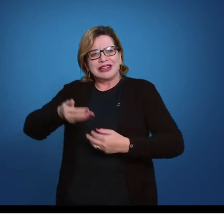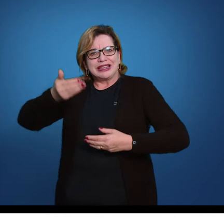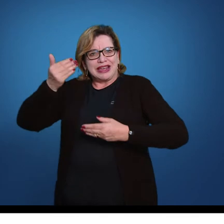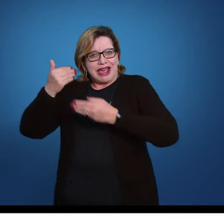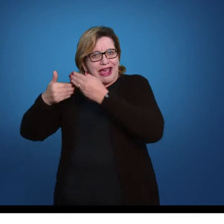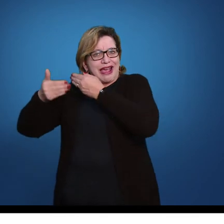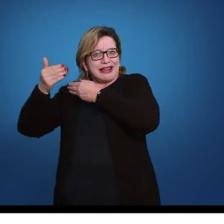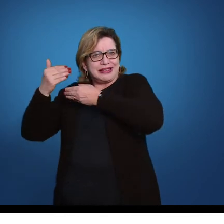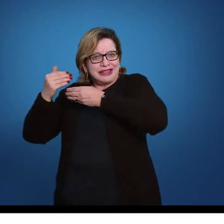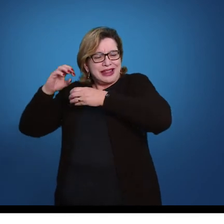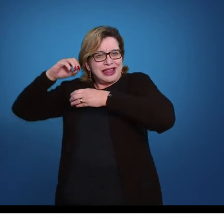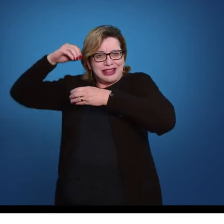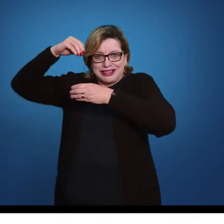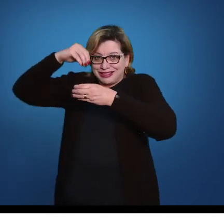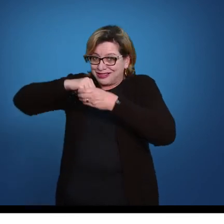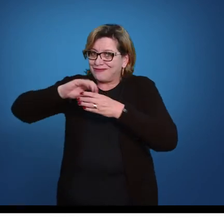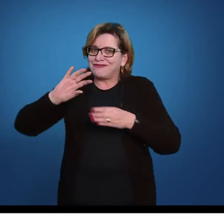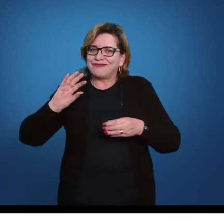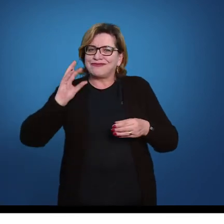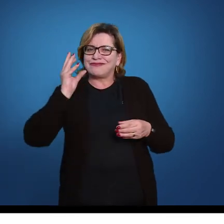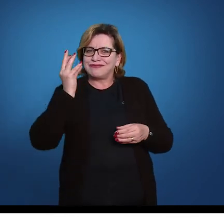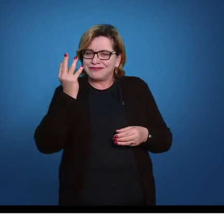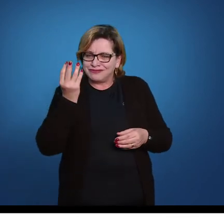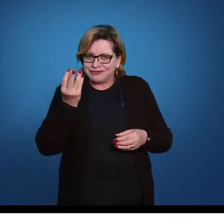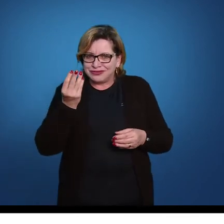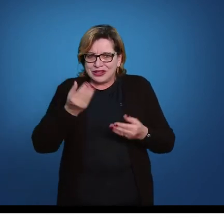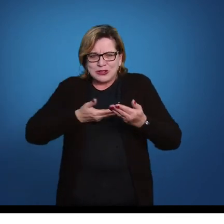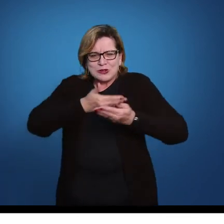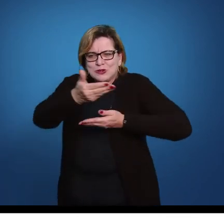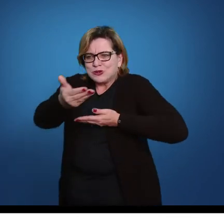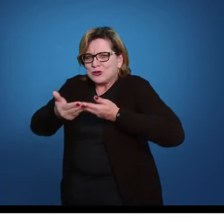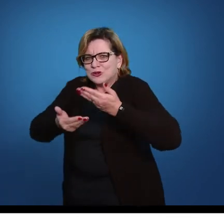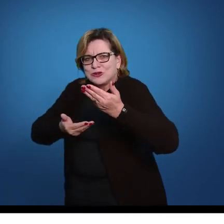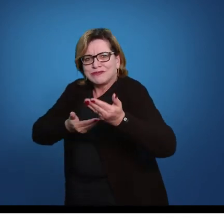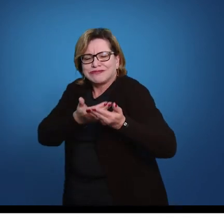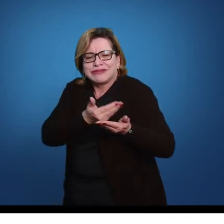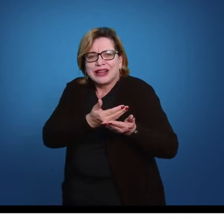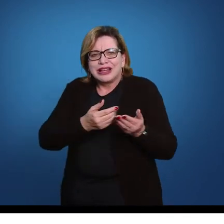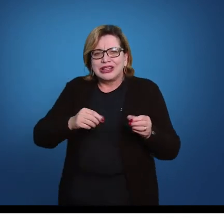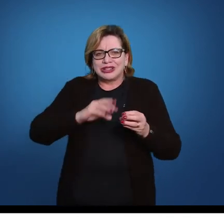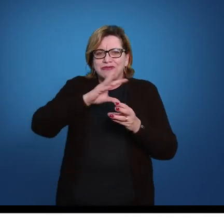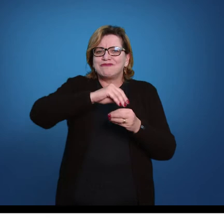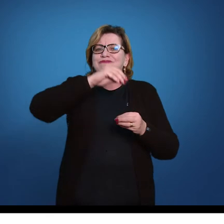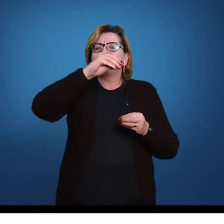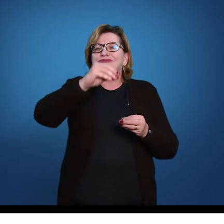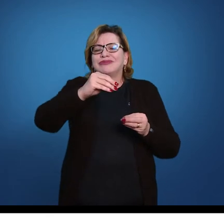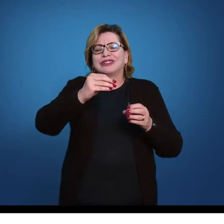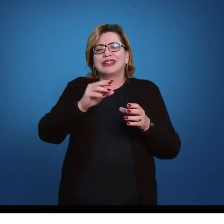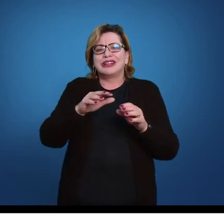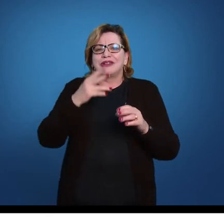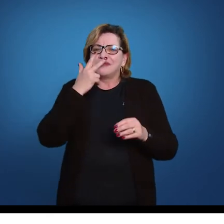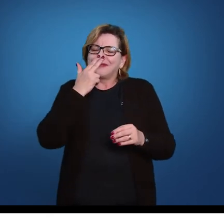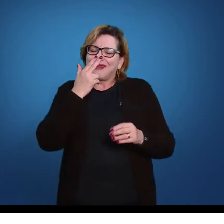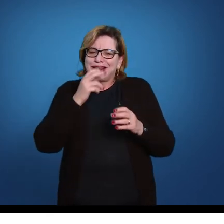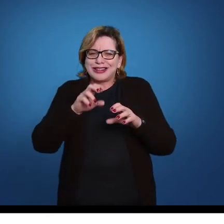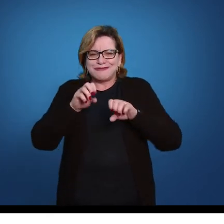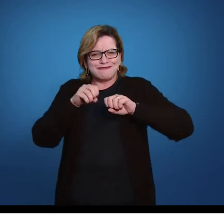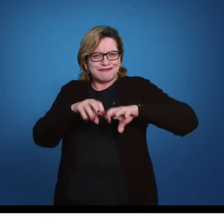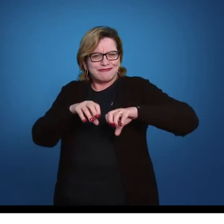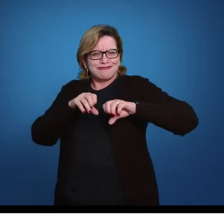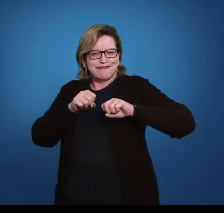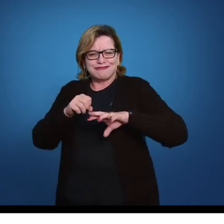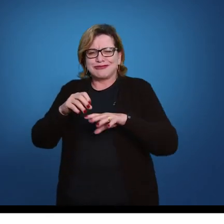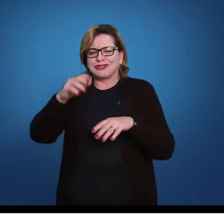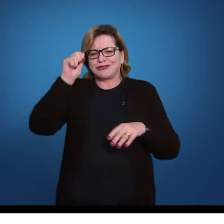na lona, no picadeiro, com as relações intergeracionais, para uma formação do artista em uma